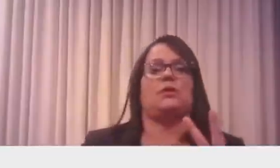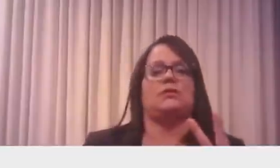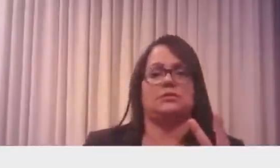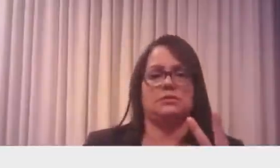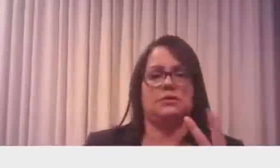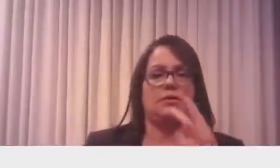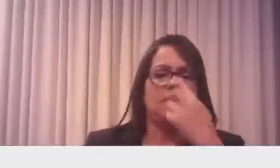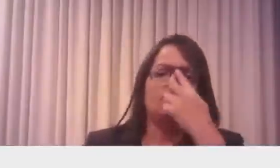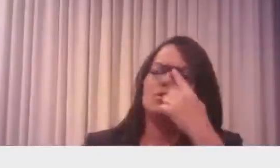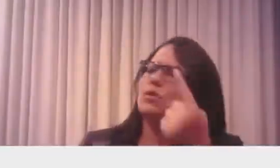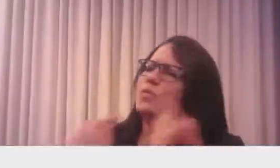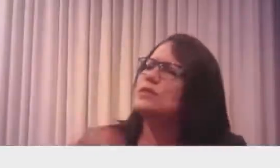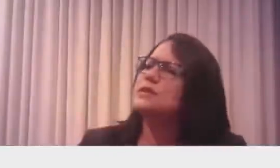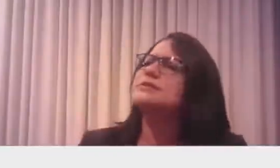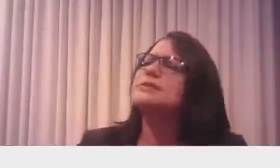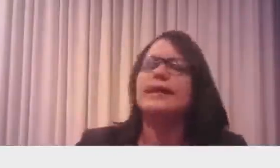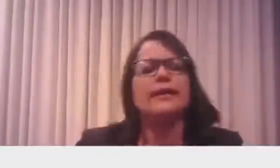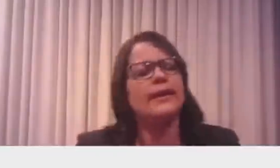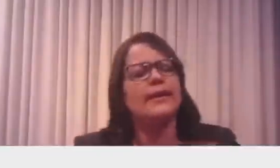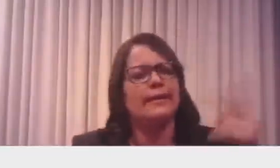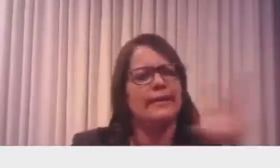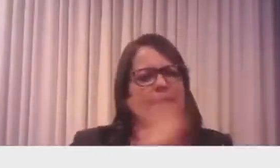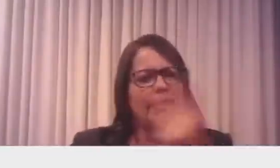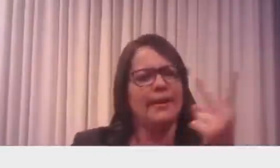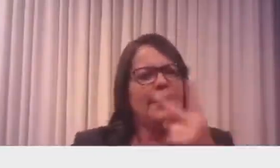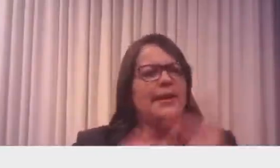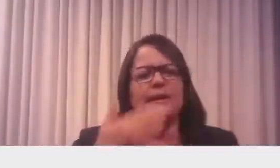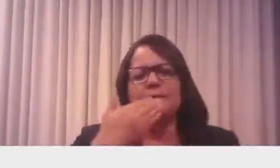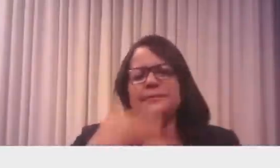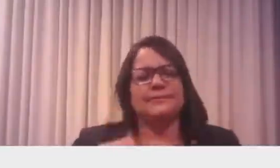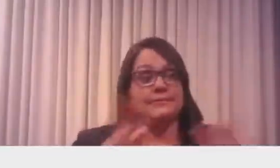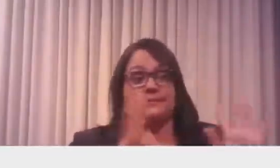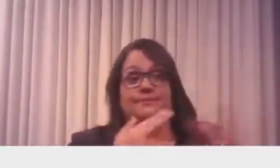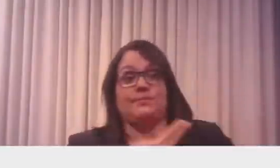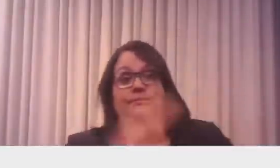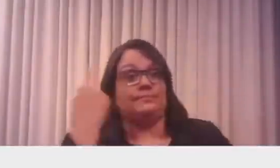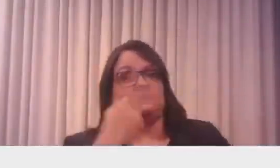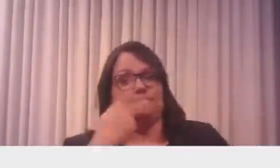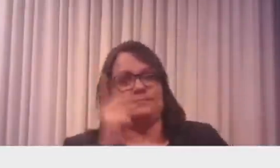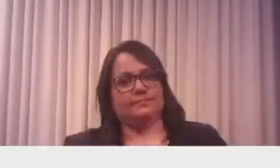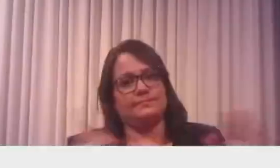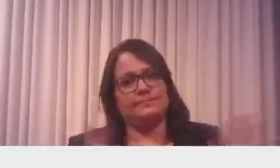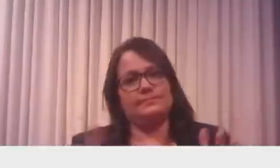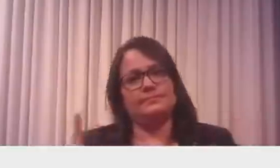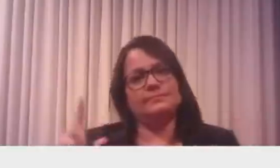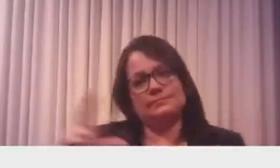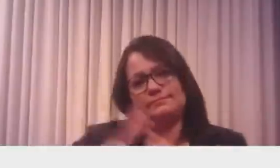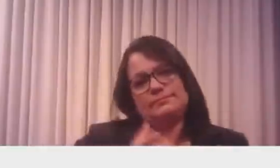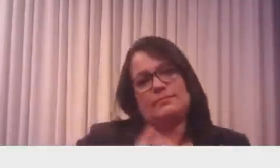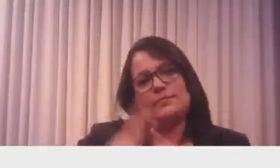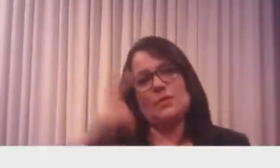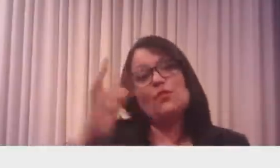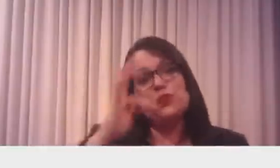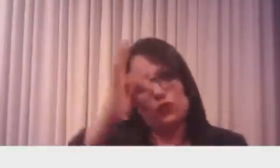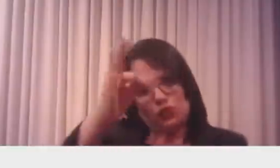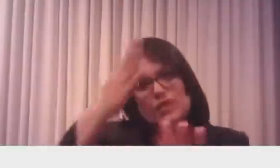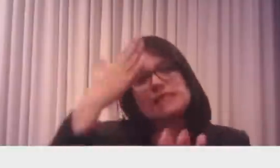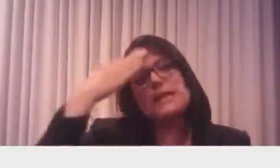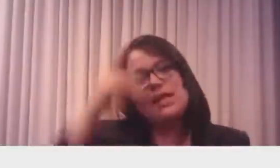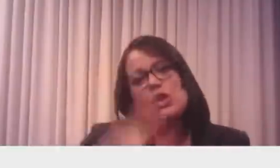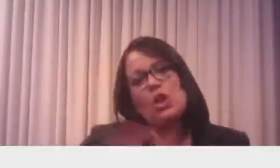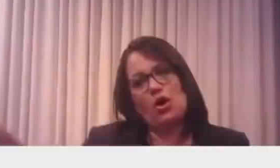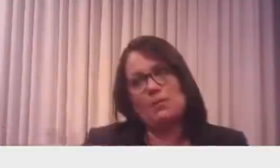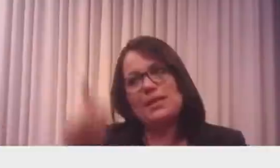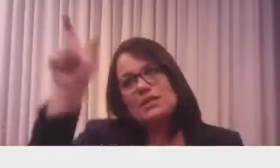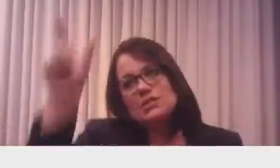conversei com as duas por telefone, troquei uma ideia, pediram para não falar o nome delas, obviamente amanhã ou depois vão tomar conhecimento, já estão